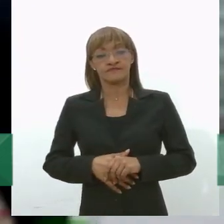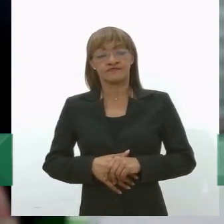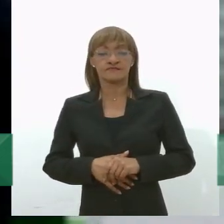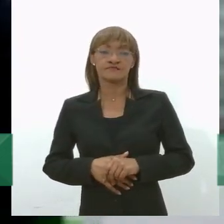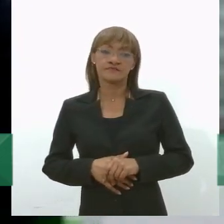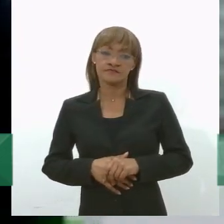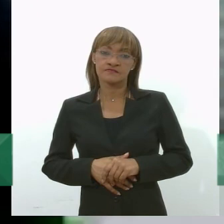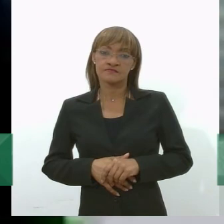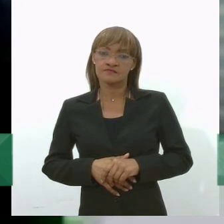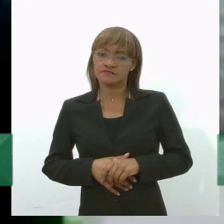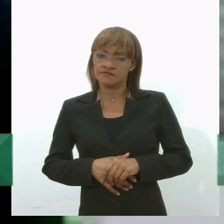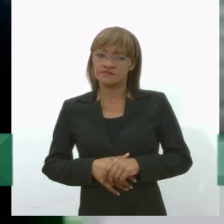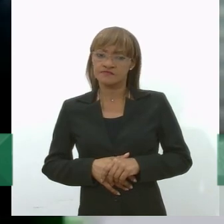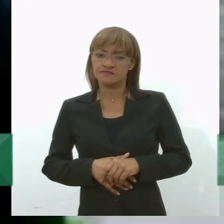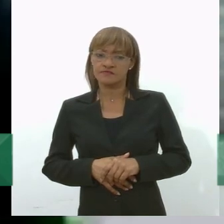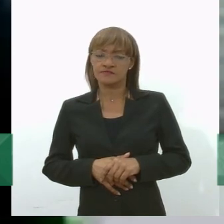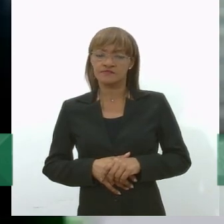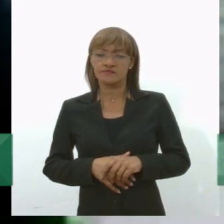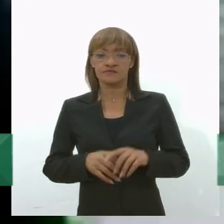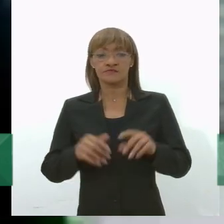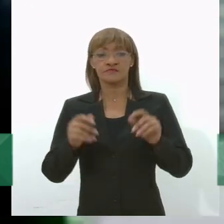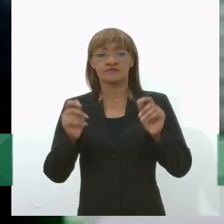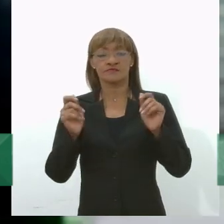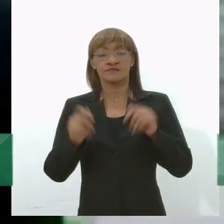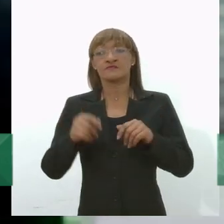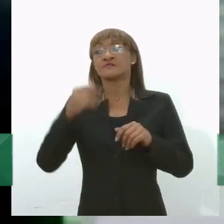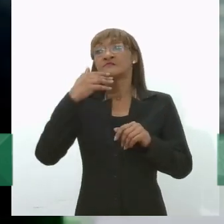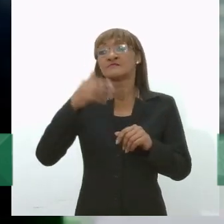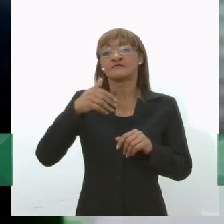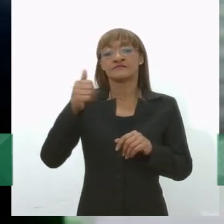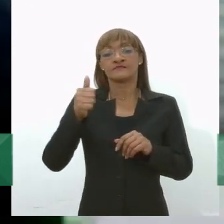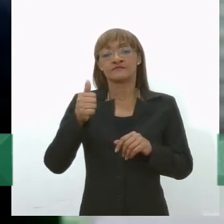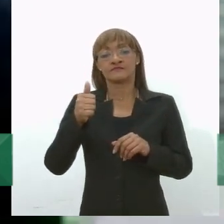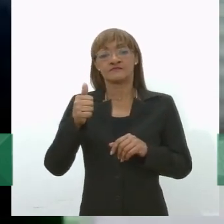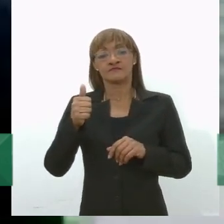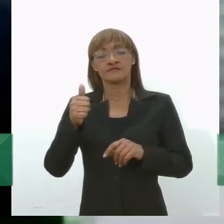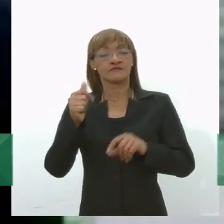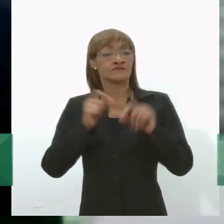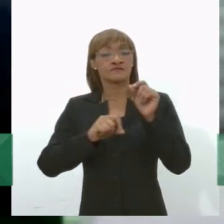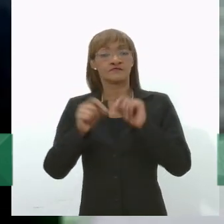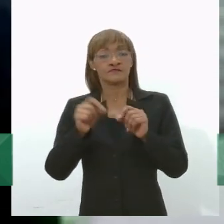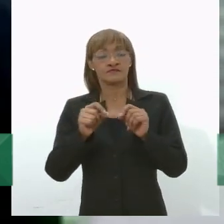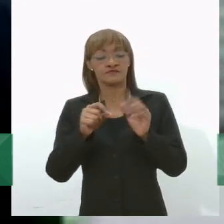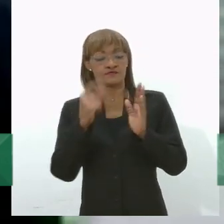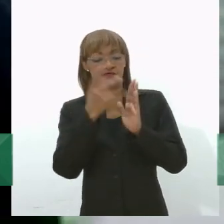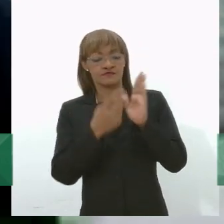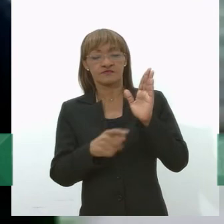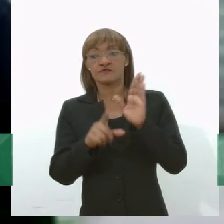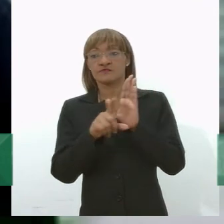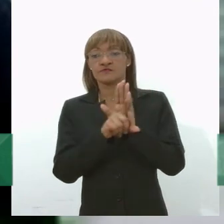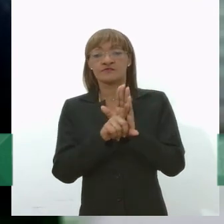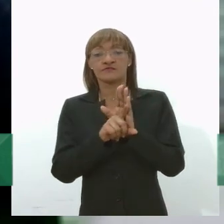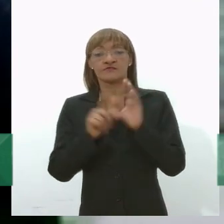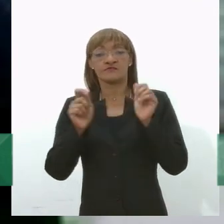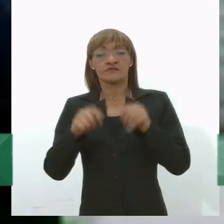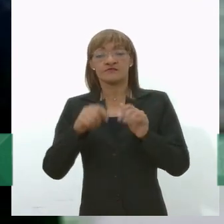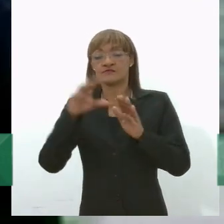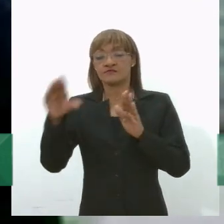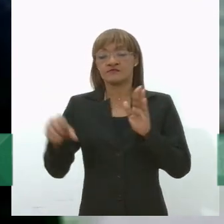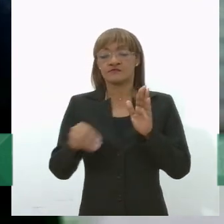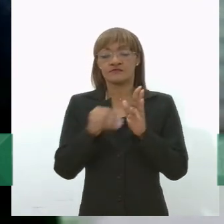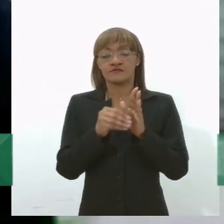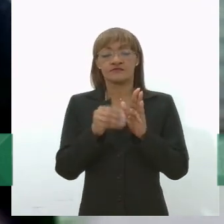para melhorar isso a gente poderia inserir nesse projeto de lei a partir de triagem mecanizada